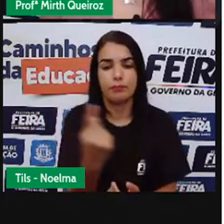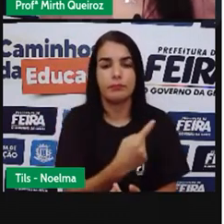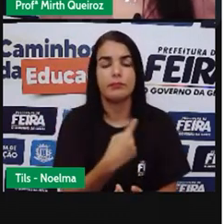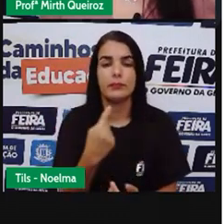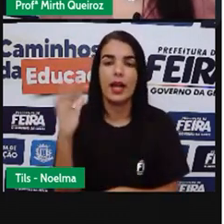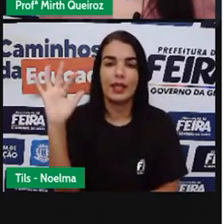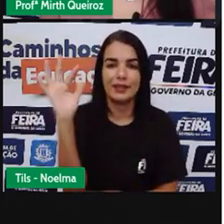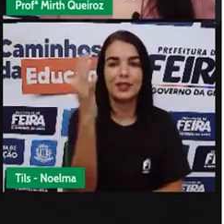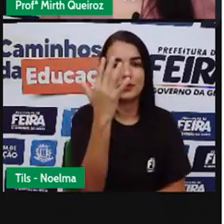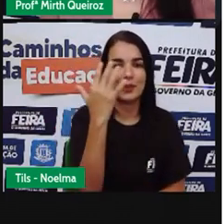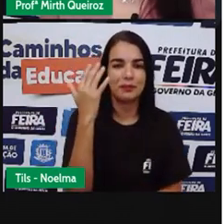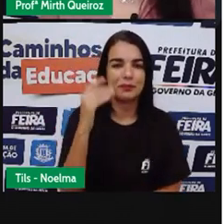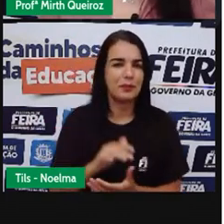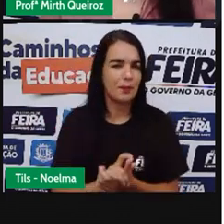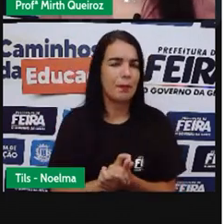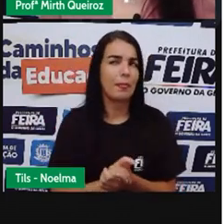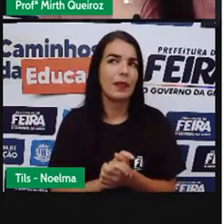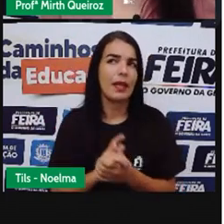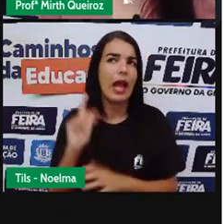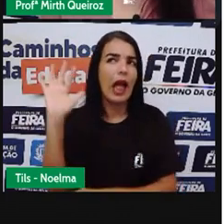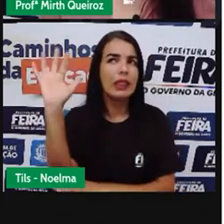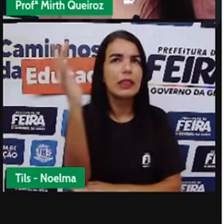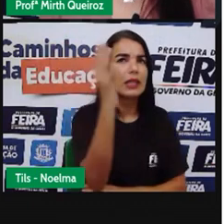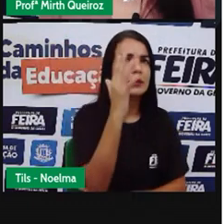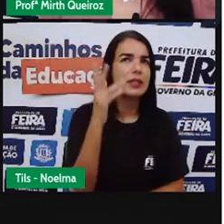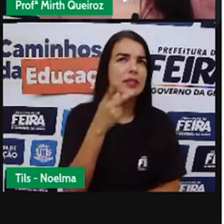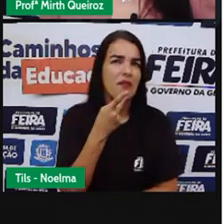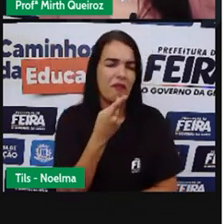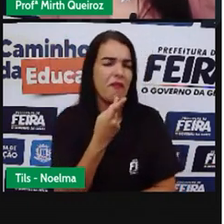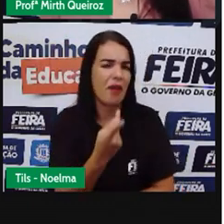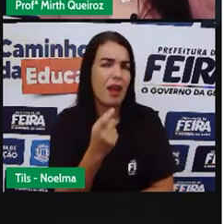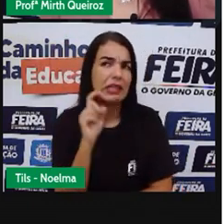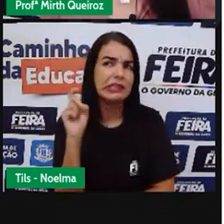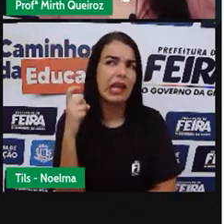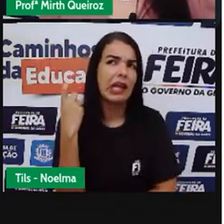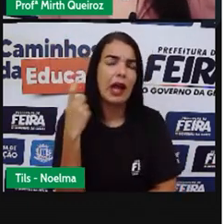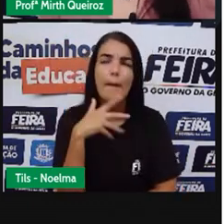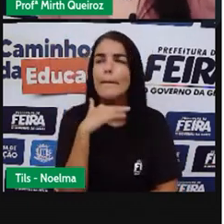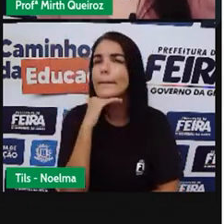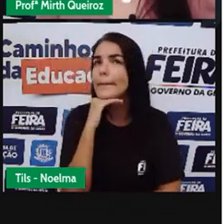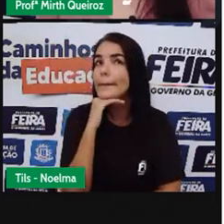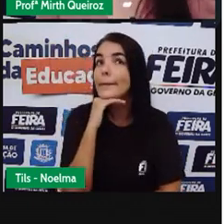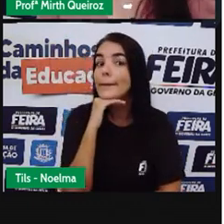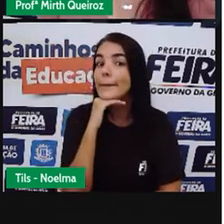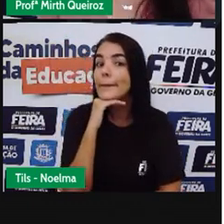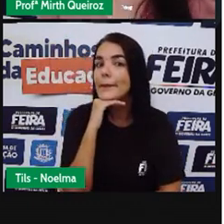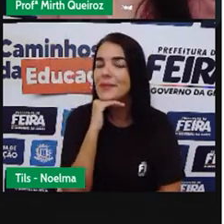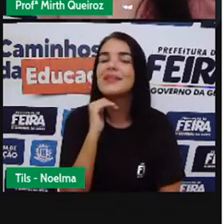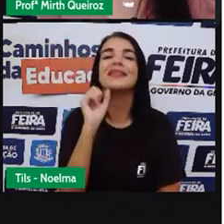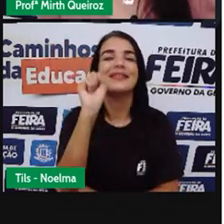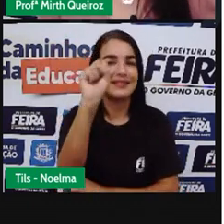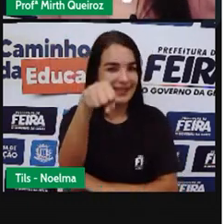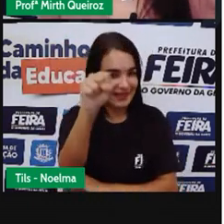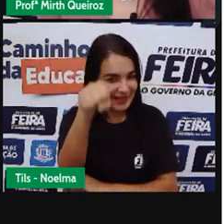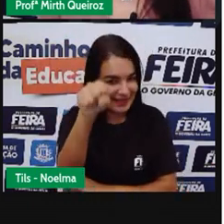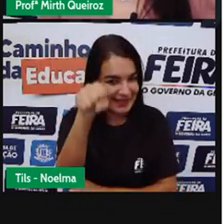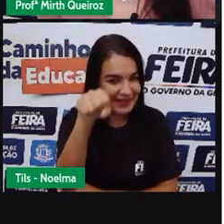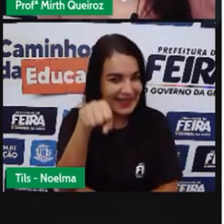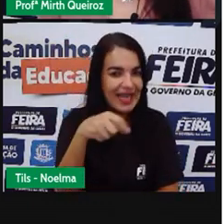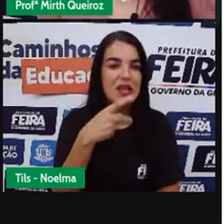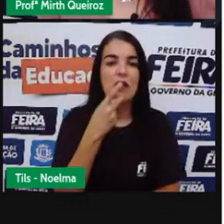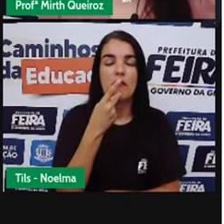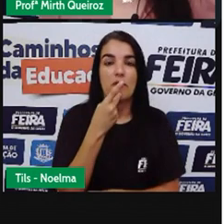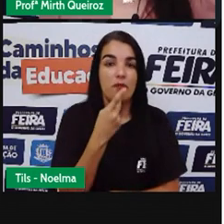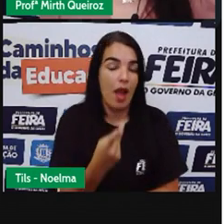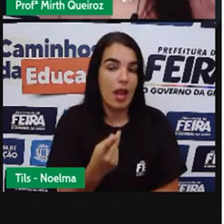A natureza fala O que é essa natureza fala? A natureza ela fala sim Só